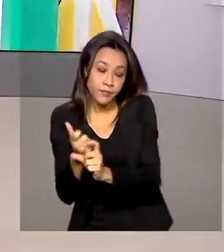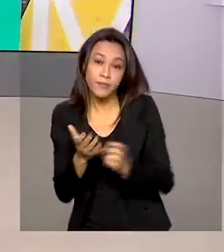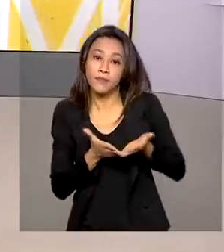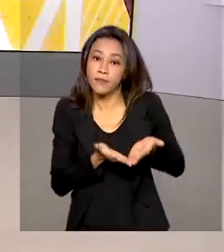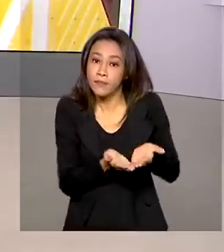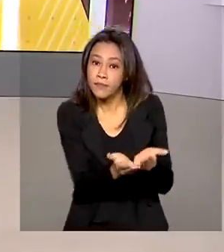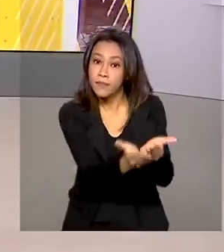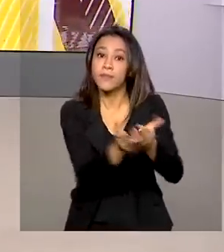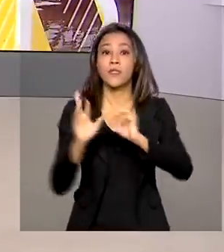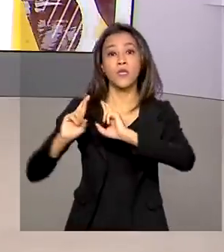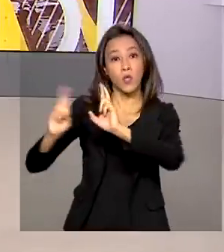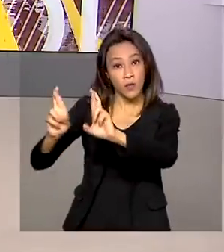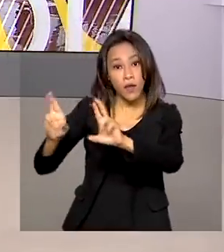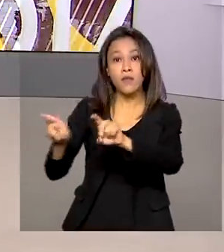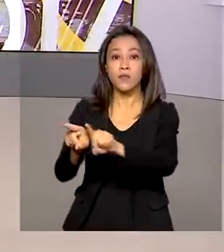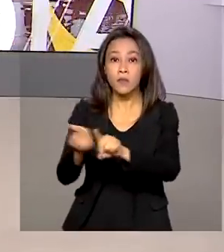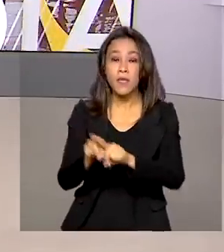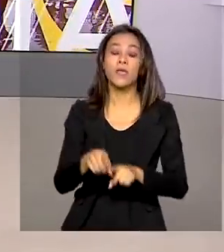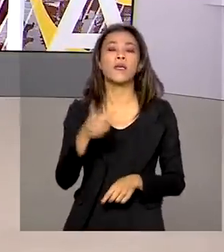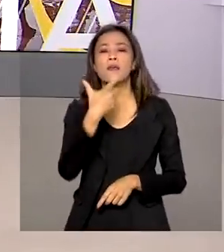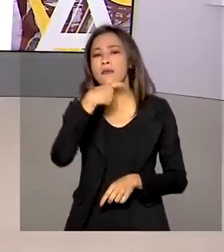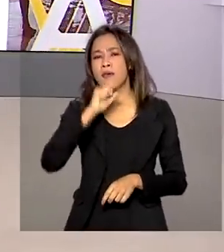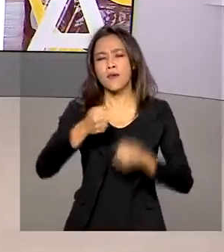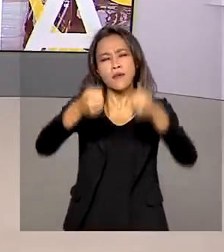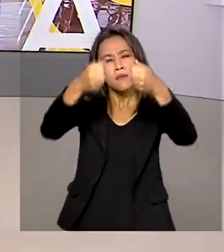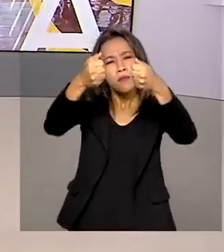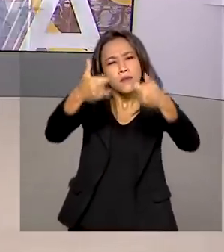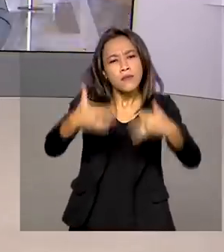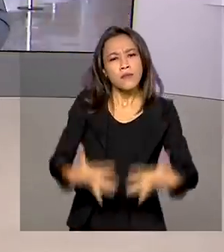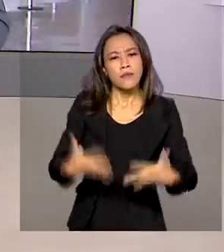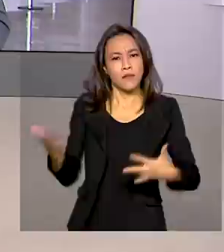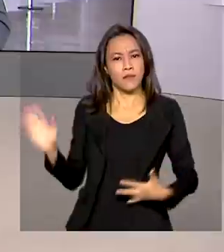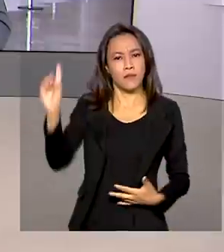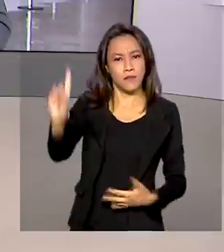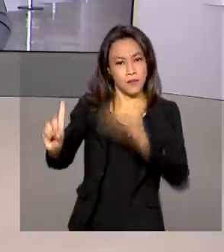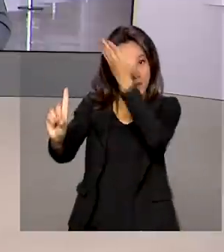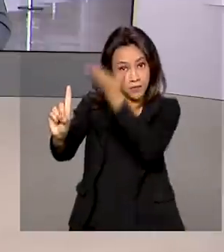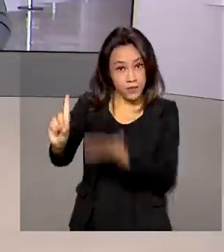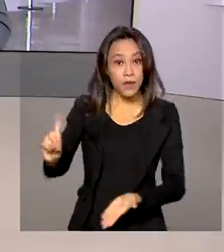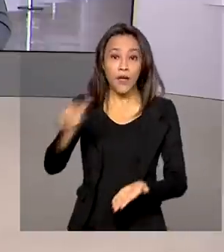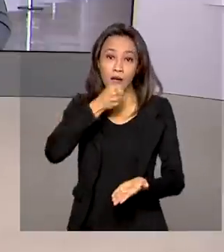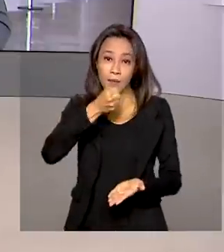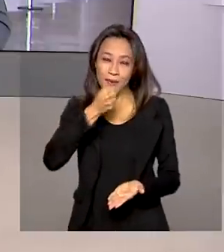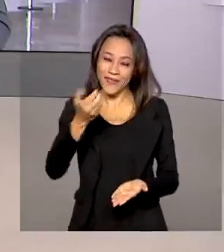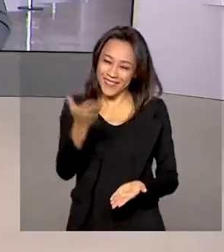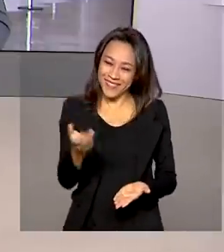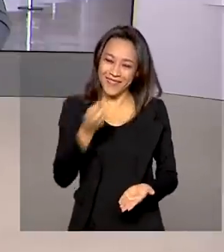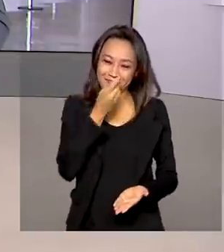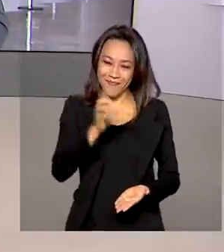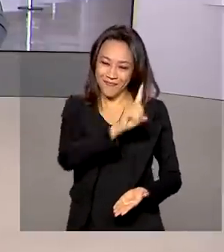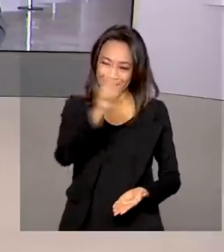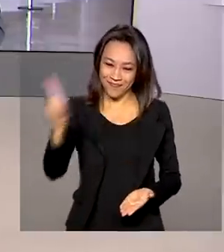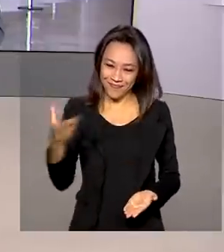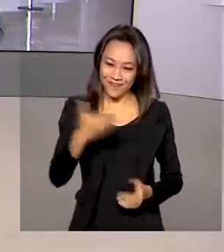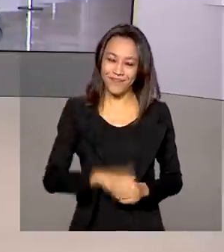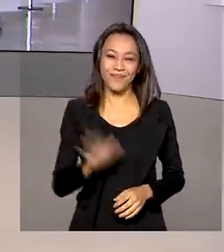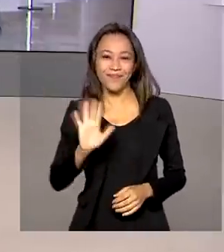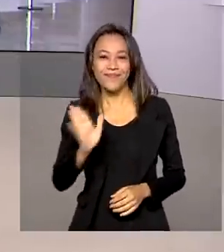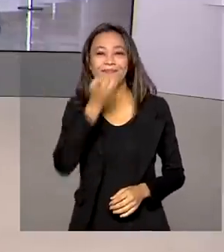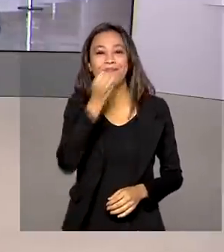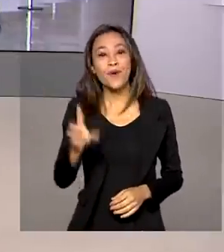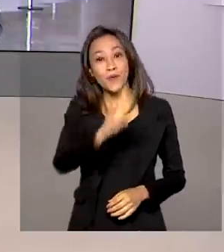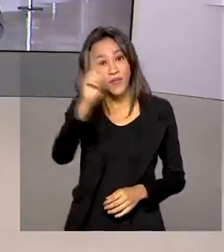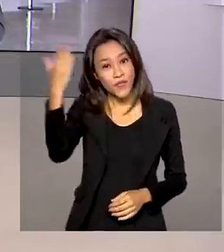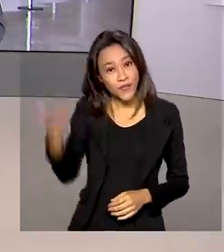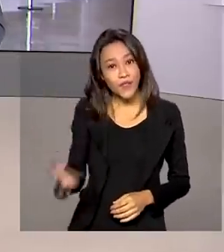terminais rodoviários. Sobre isso, quem nos dá mais detalhes é a repórter Márcia Fernandes. Bom dia, Márcia. Oi, Dani. Bom dia